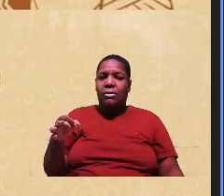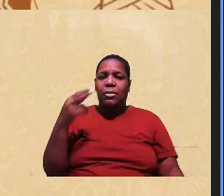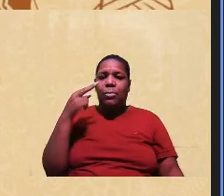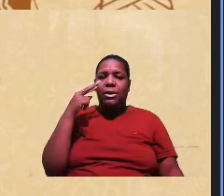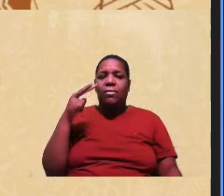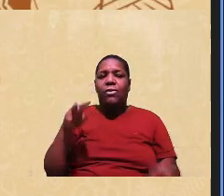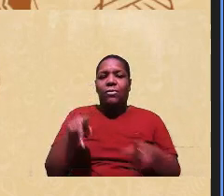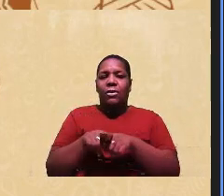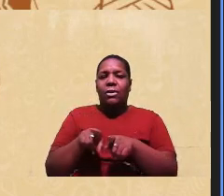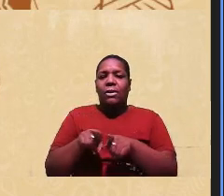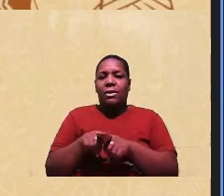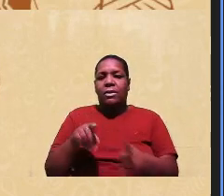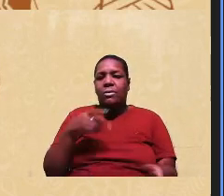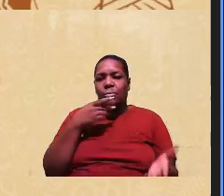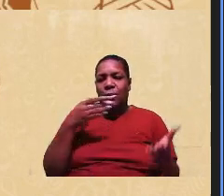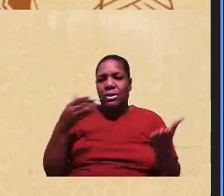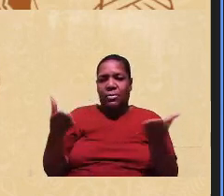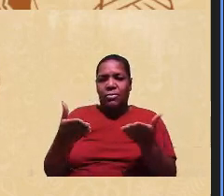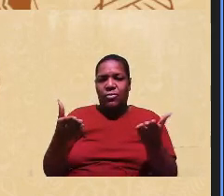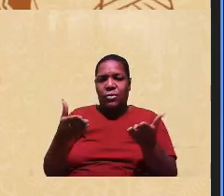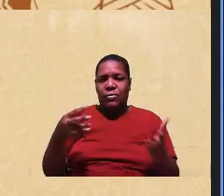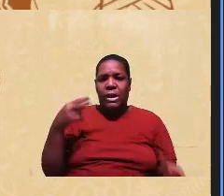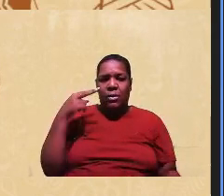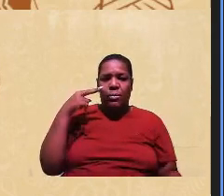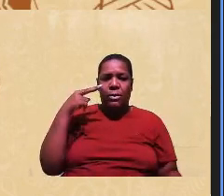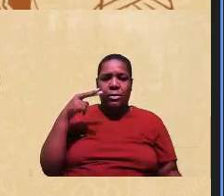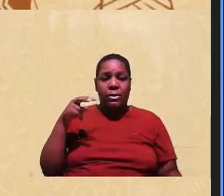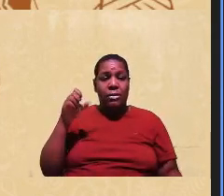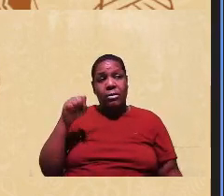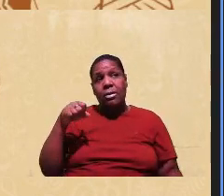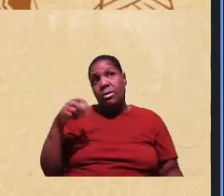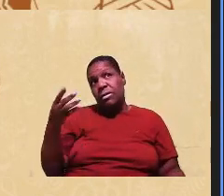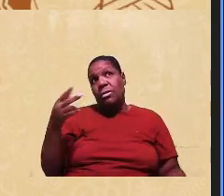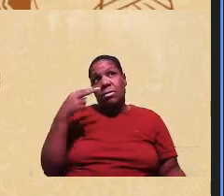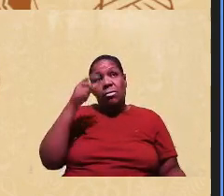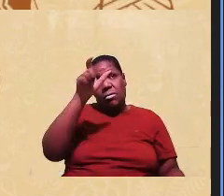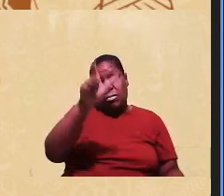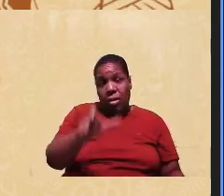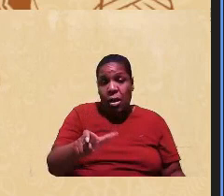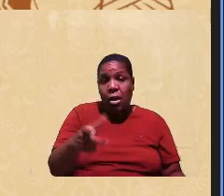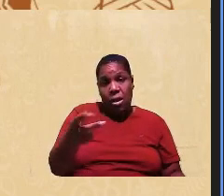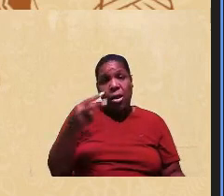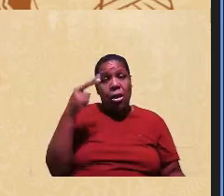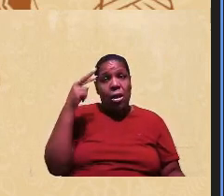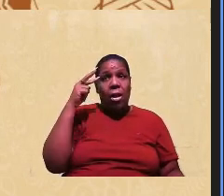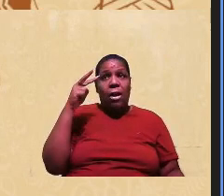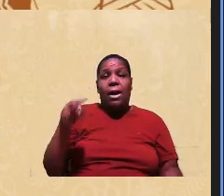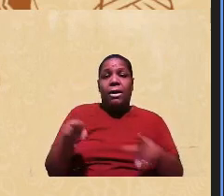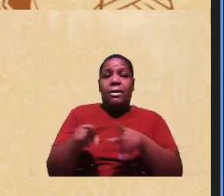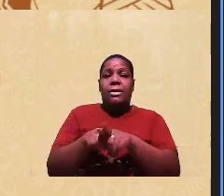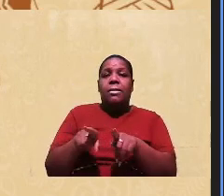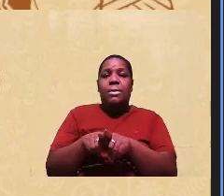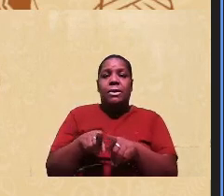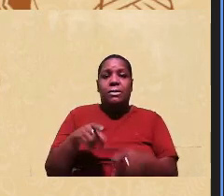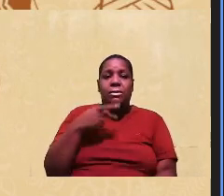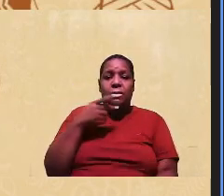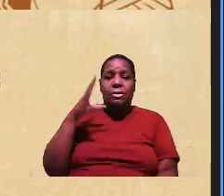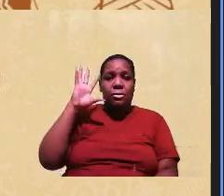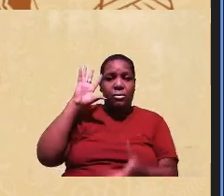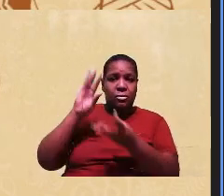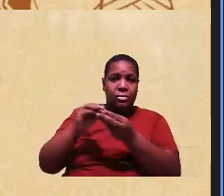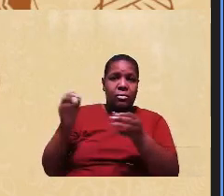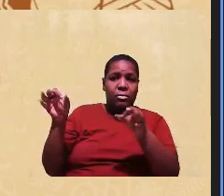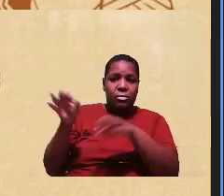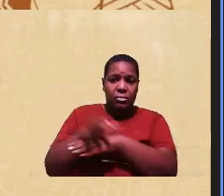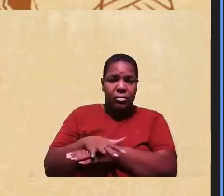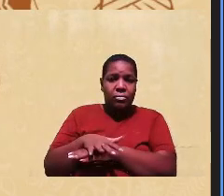a gente tenta lá, ó, driblar o olhar. Mas, enfim, só para, para, para a gente concluir, eu tenho, então,